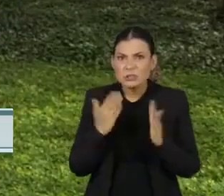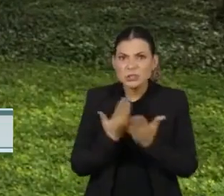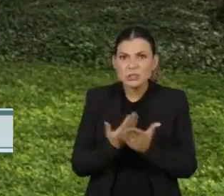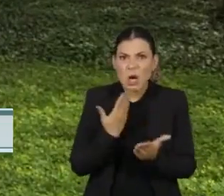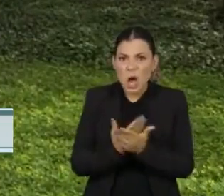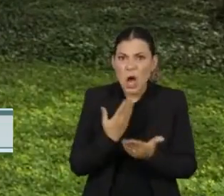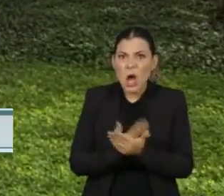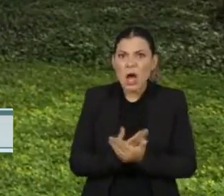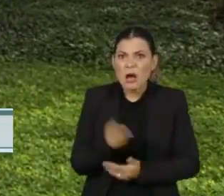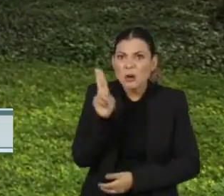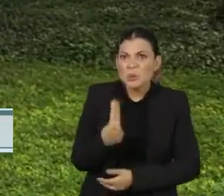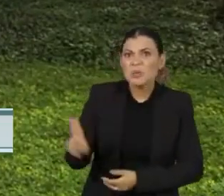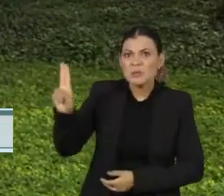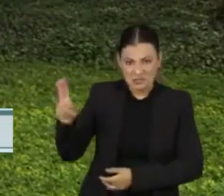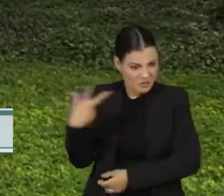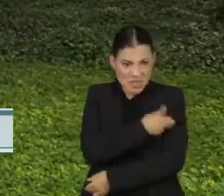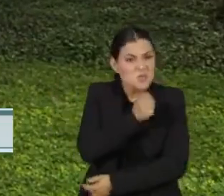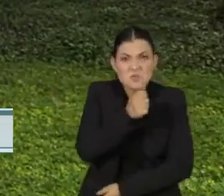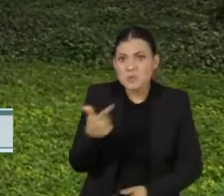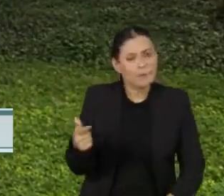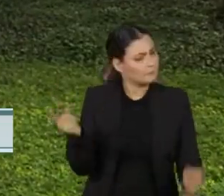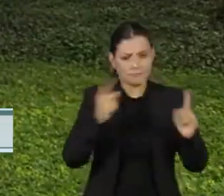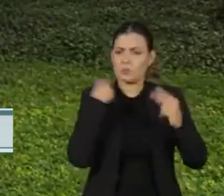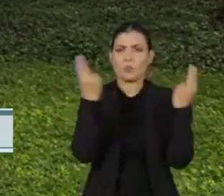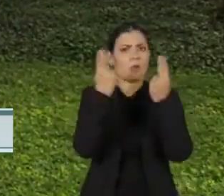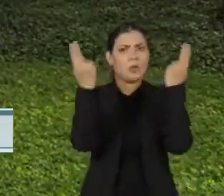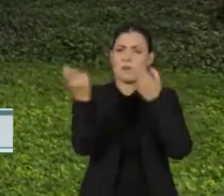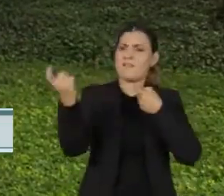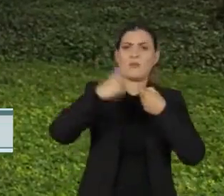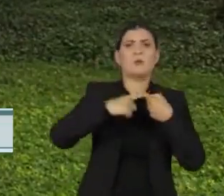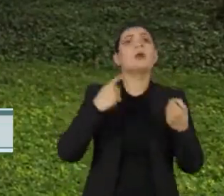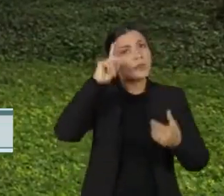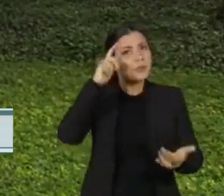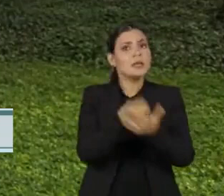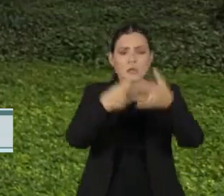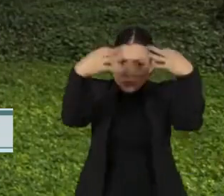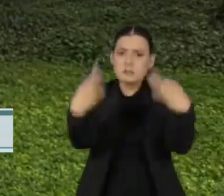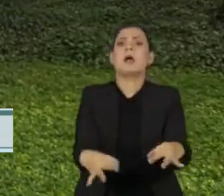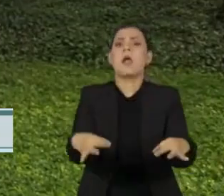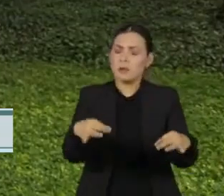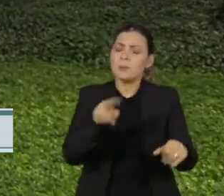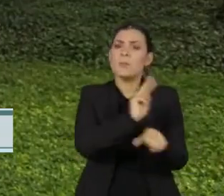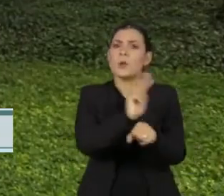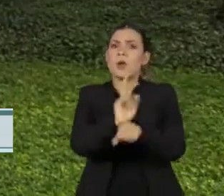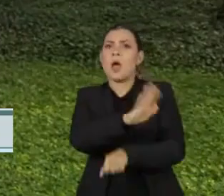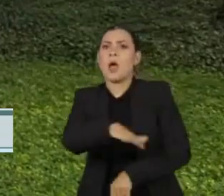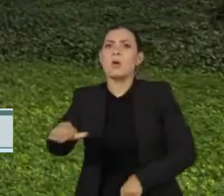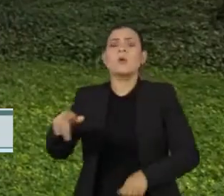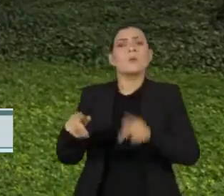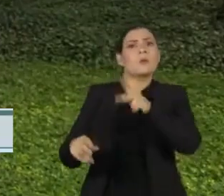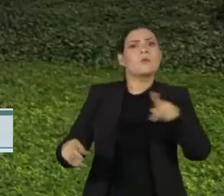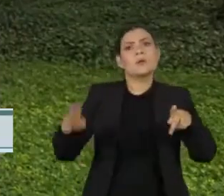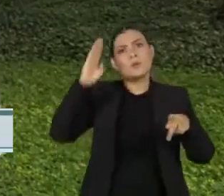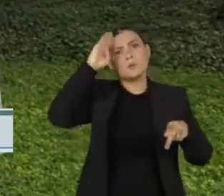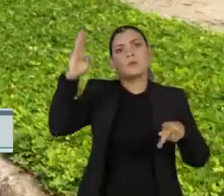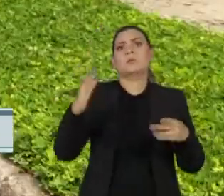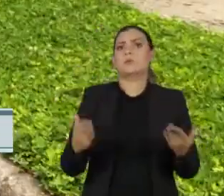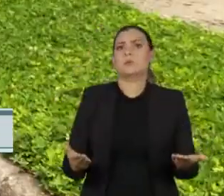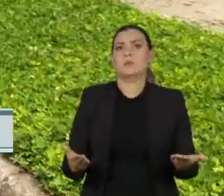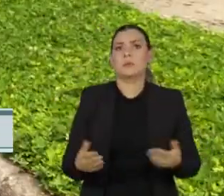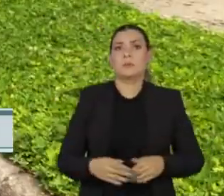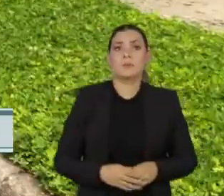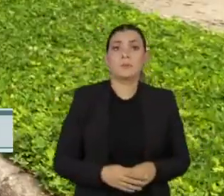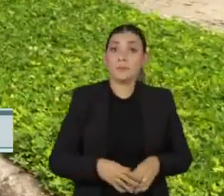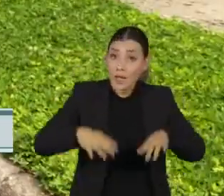começo de conversa e acho muito inteligente essa decisão da reitoria para proteger os alunos e os professores principalmente também.